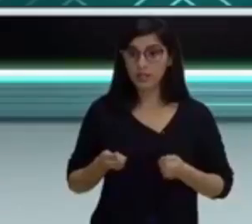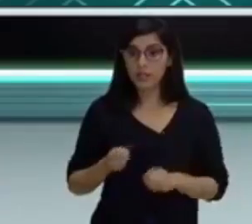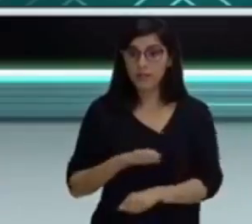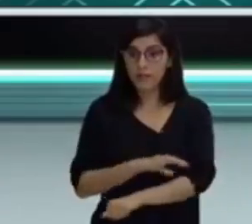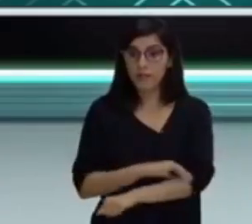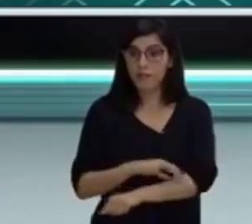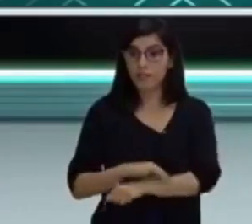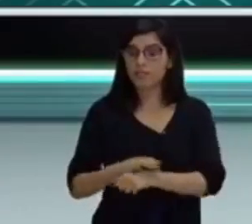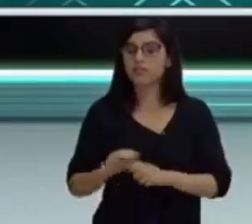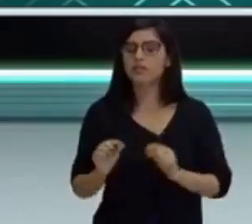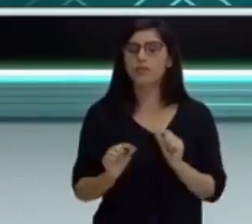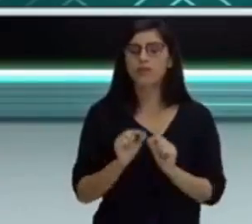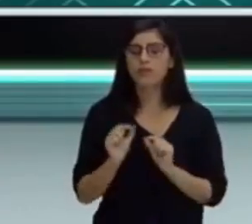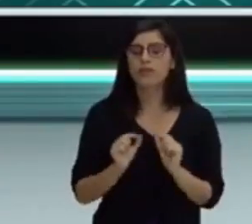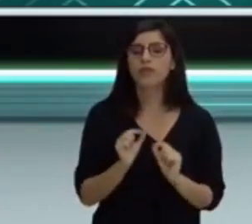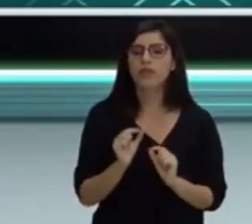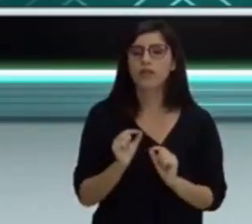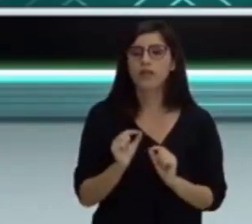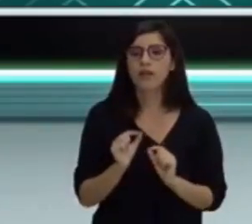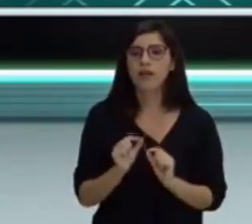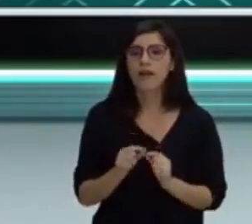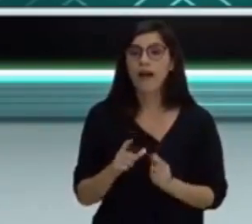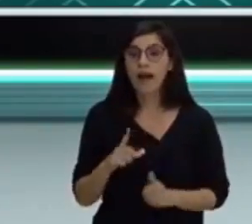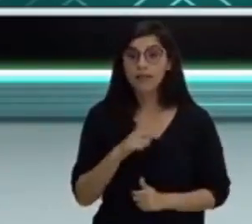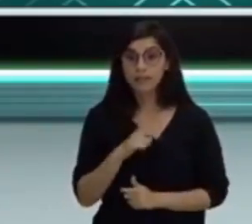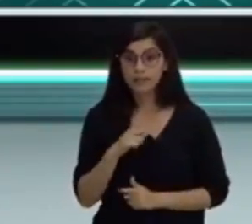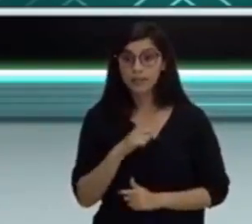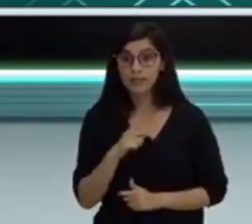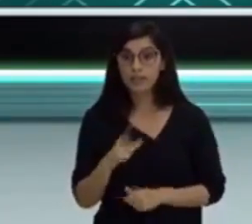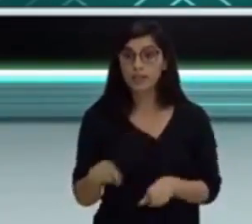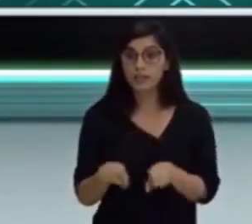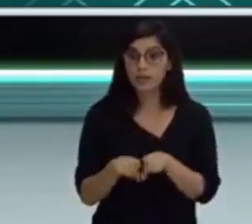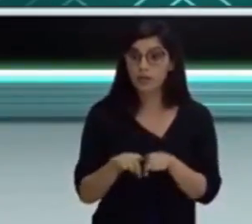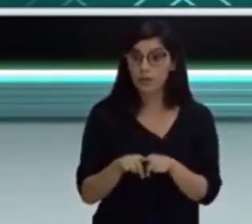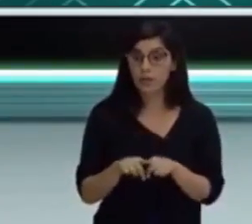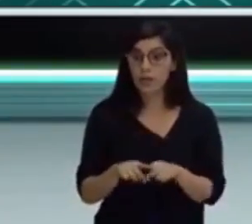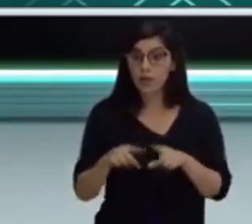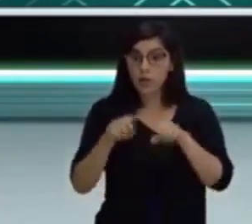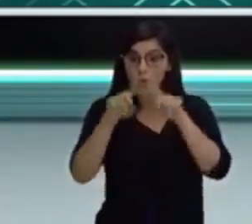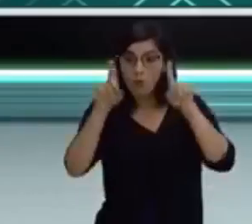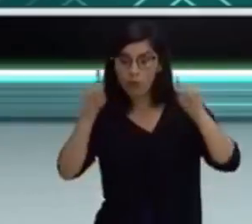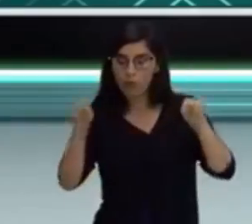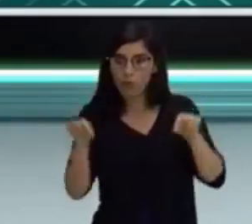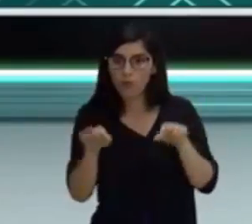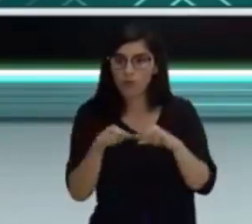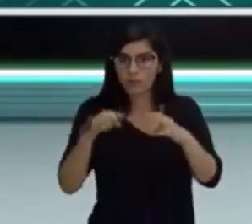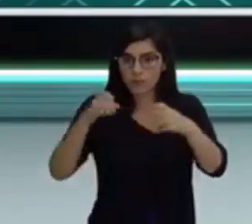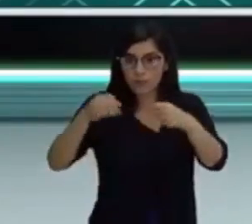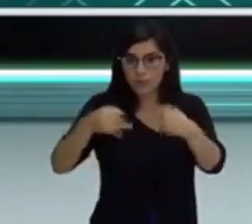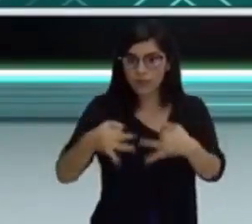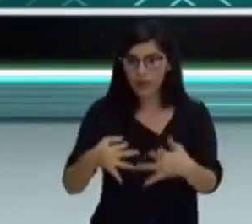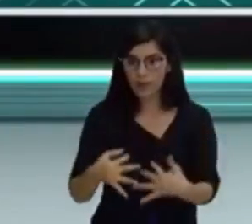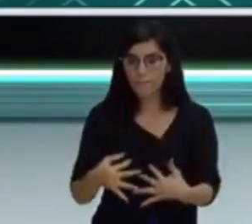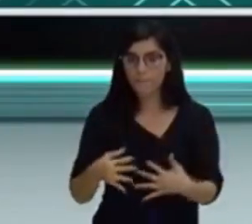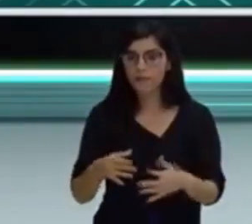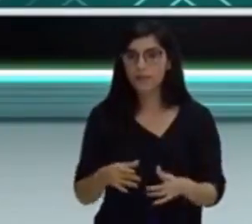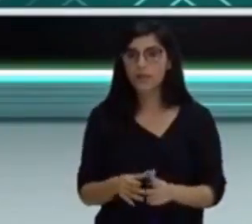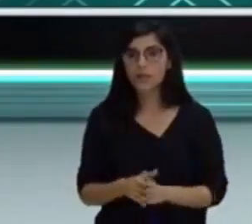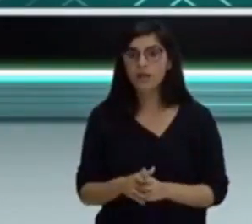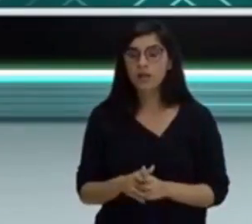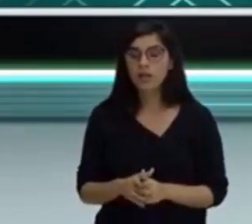qualidades físicas, nós temos lá um quadro que fala sobre capacidades físicas. E eu já vou adiantando também uma outra coisa.